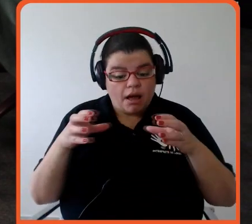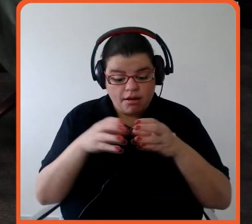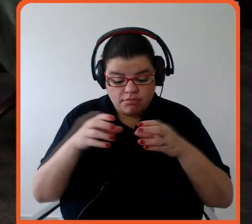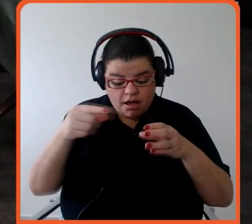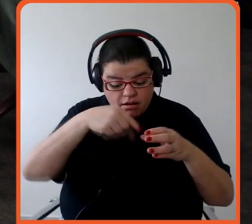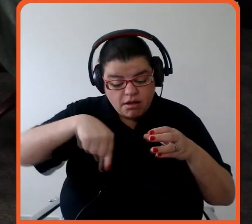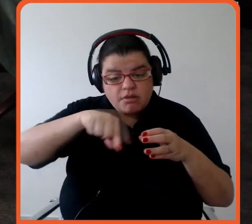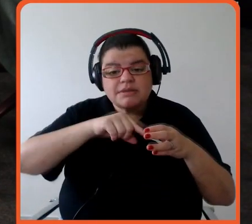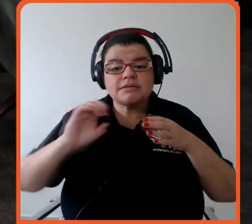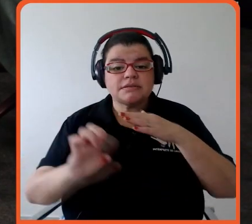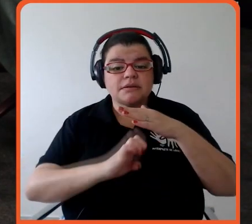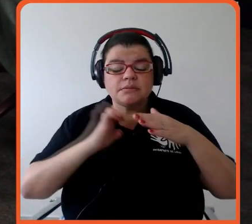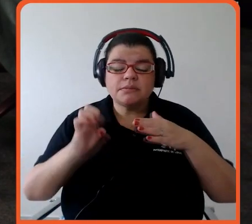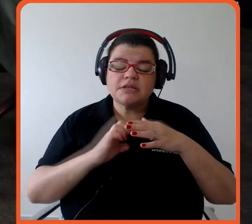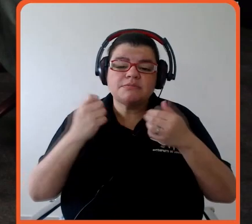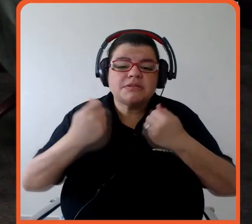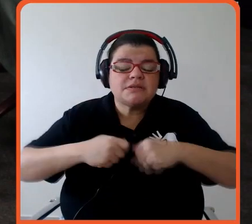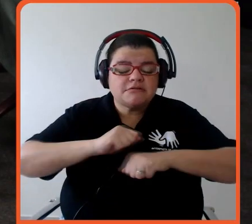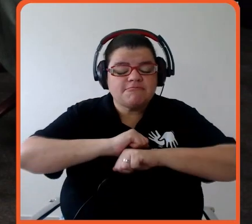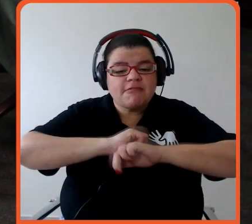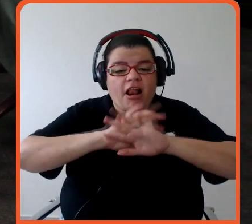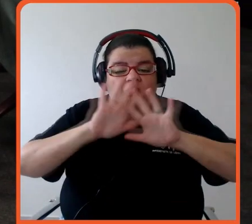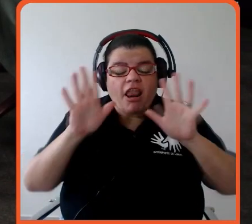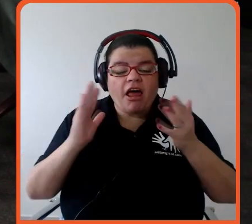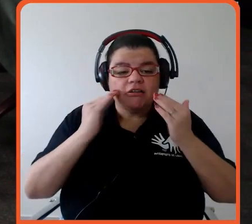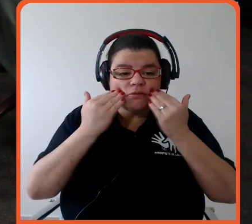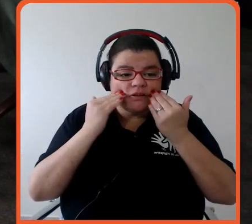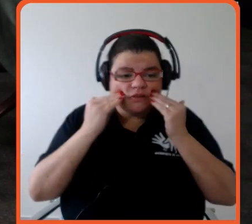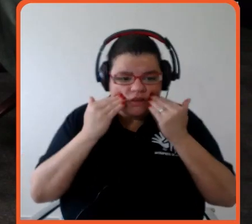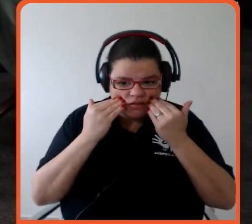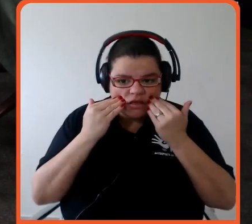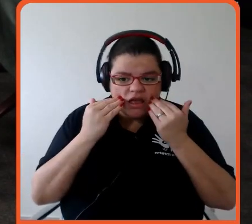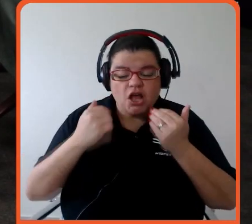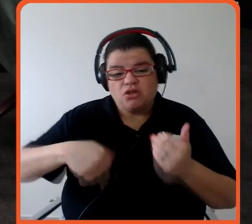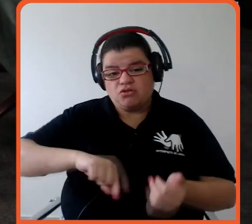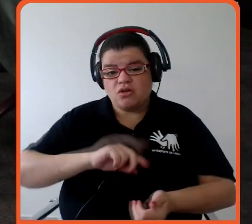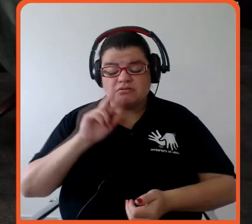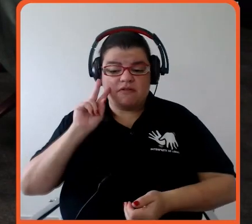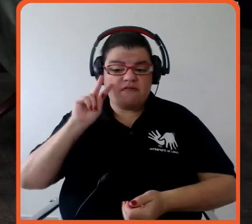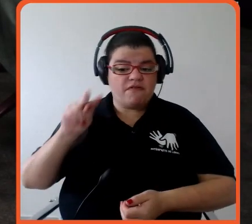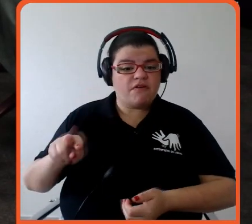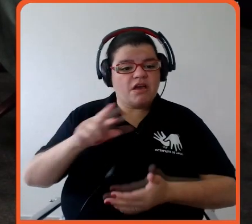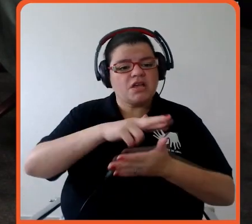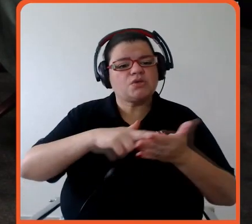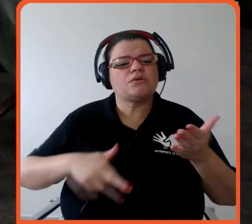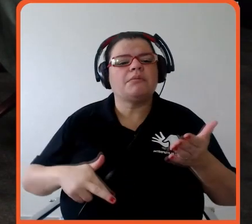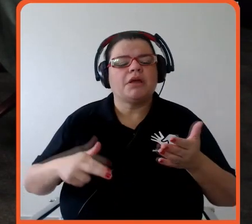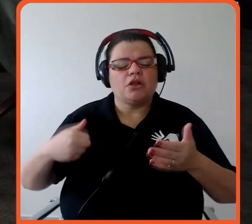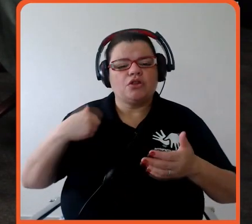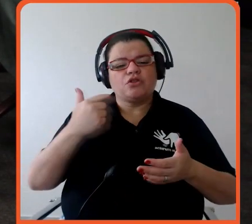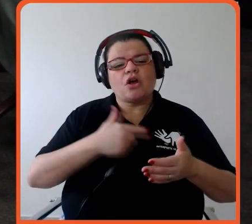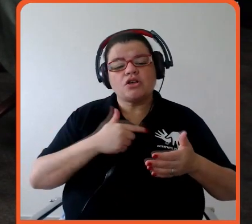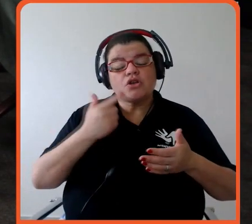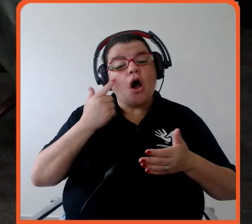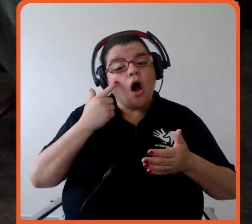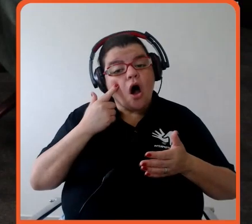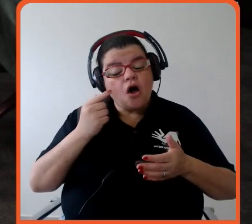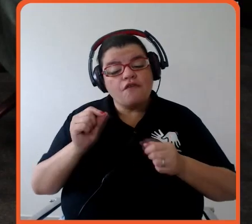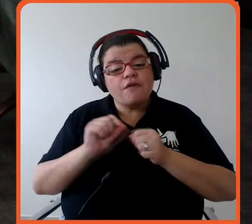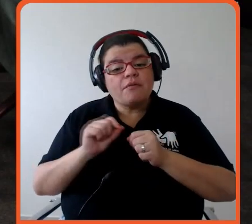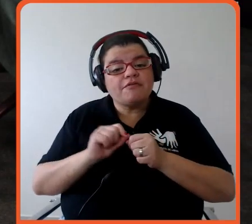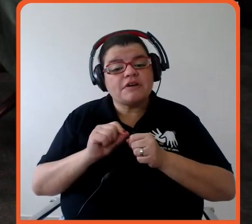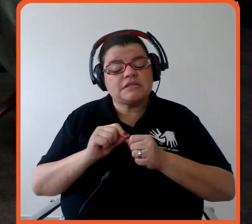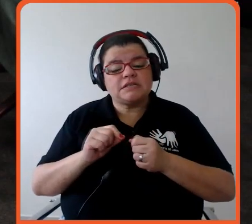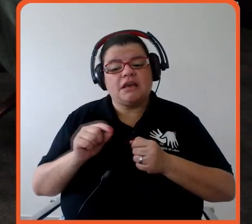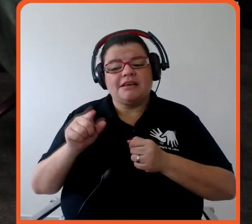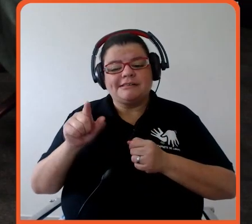sim a gente teria condições, mesmo com os resultados que a gente tem hoje, de mostrar um encaminhamento do que vai ser feito em função desse entendimento